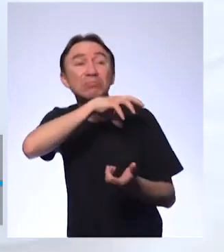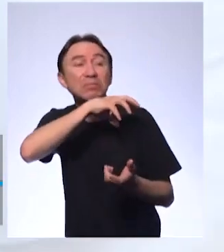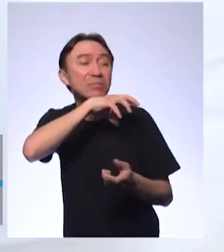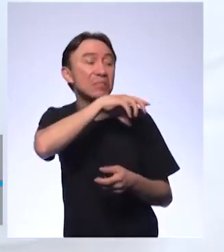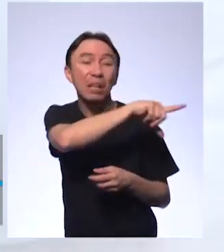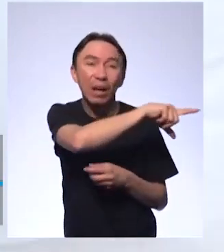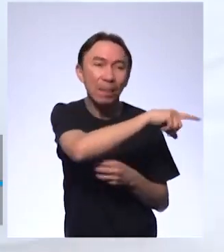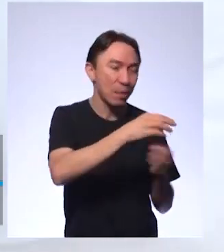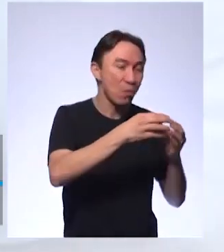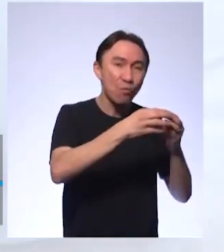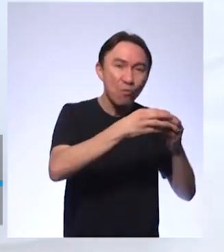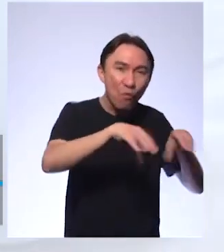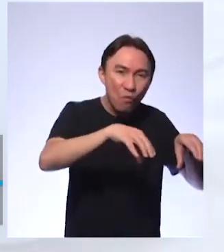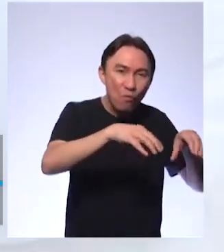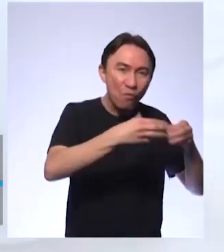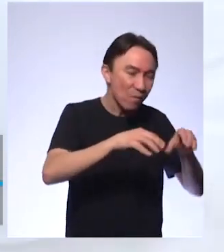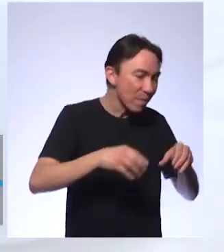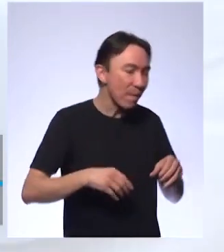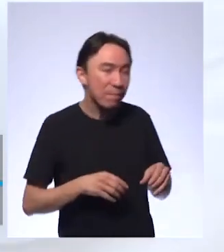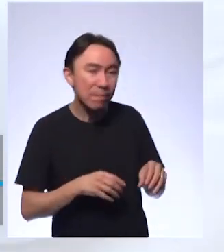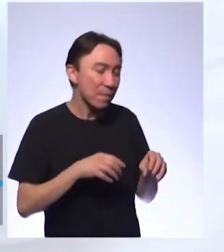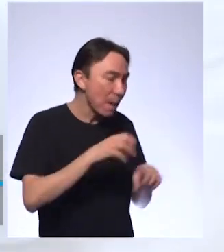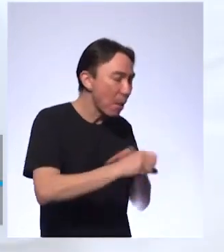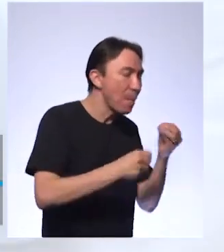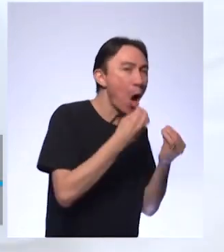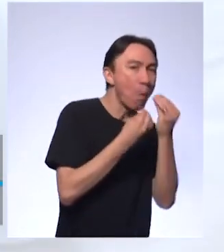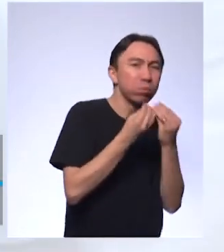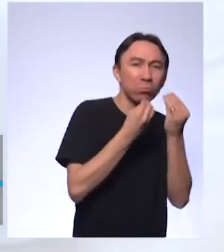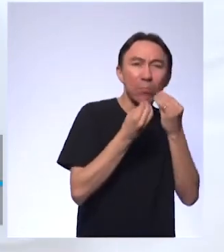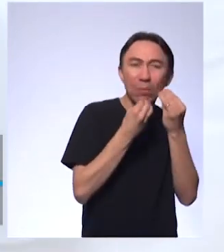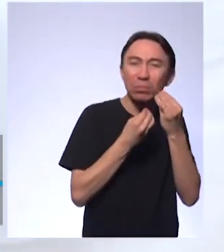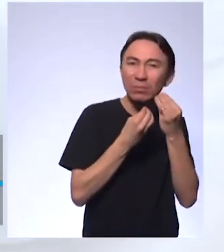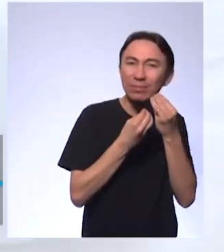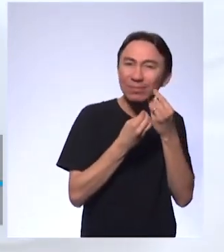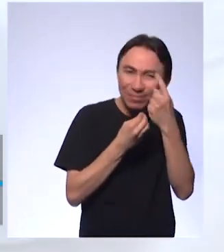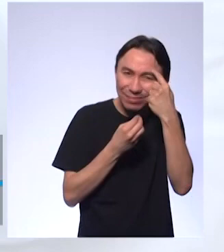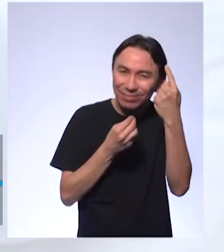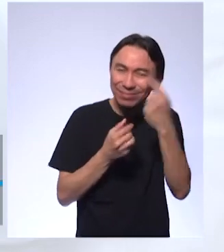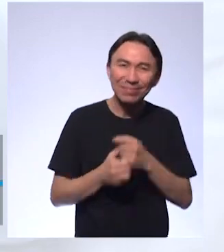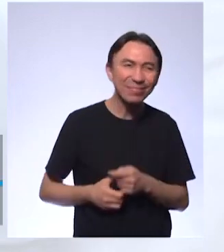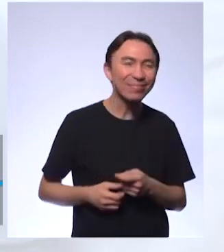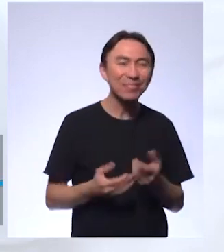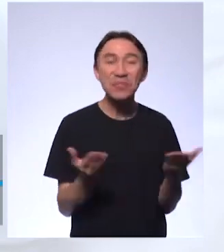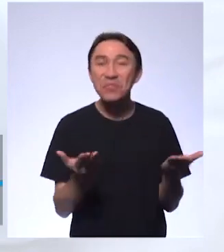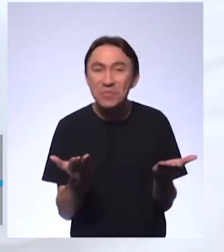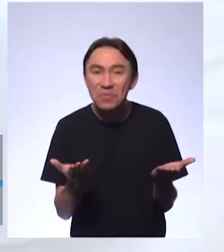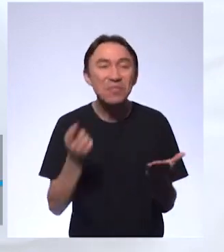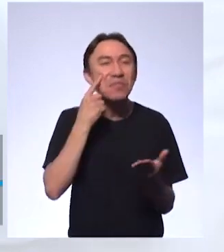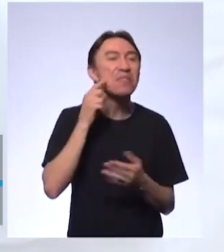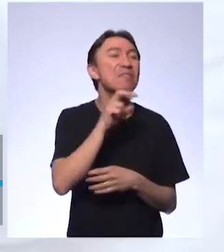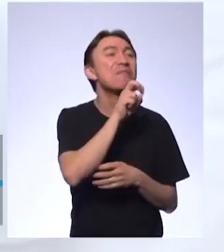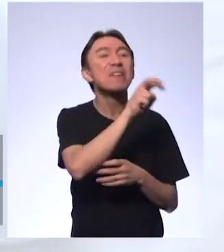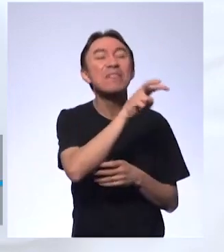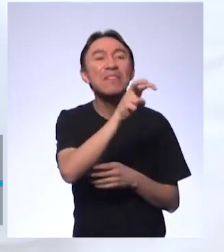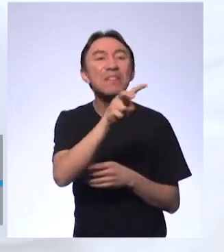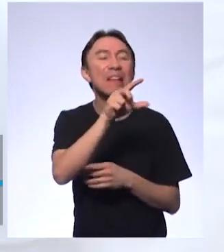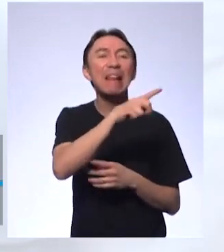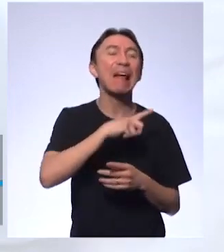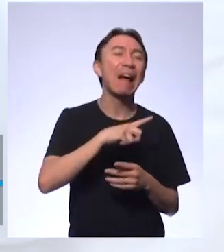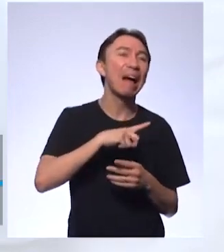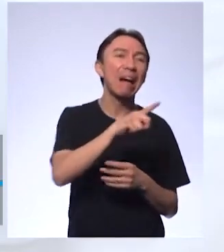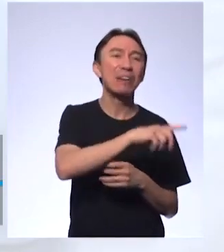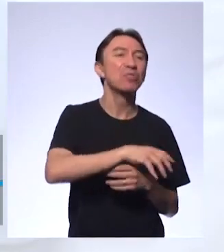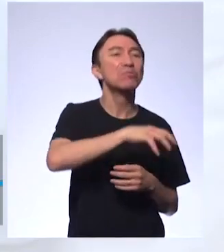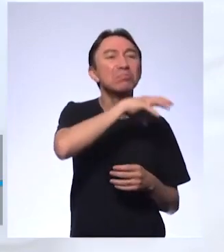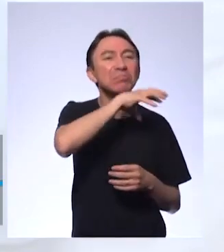ninho do dinossauro. E o réptil, ele não tem, se a gente observar hoje, a maioria dos répteis, eles não têm o cuidado parental. Se você vê uma